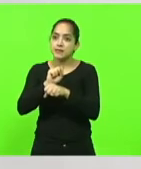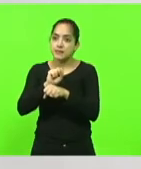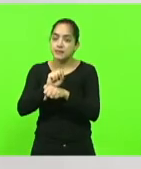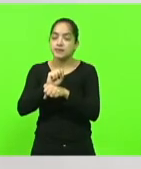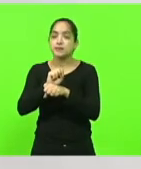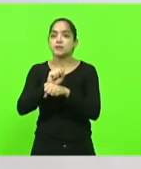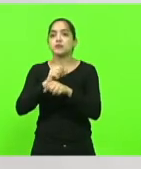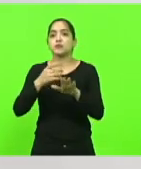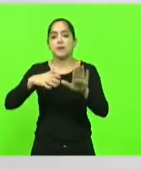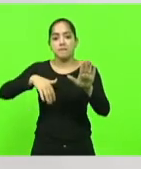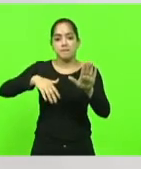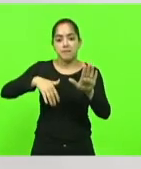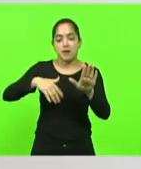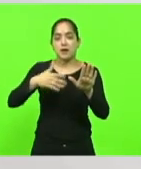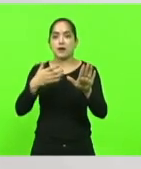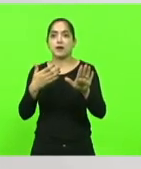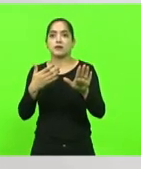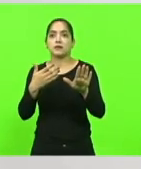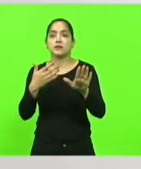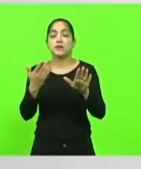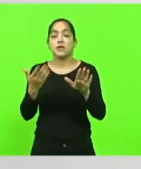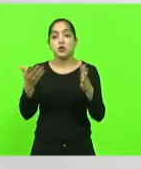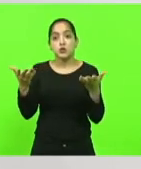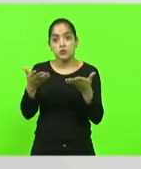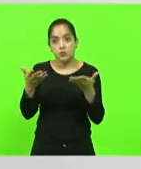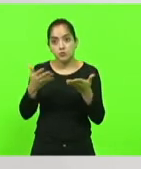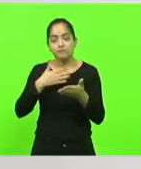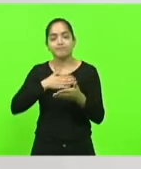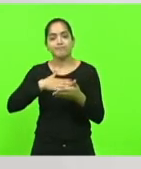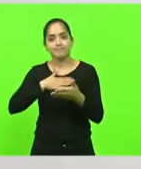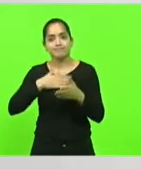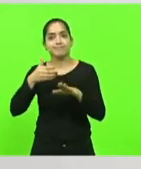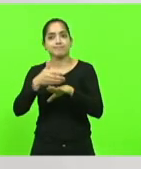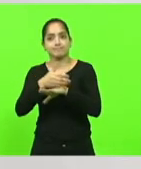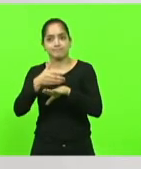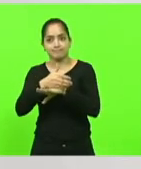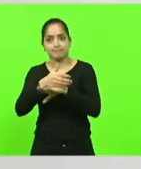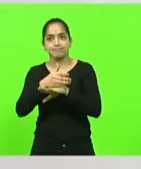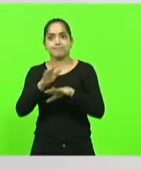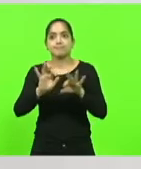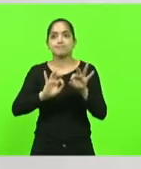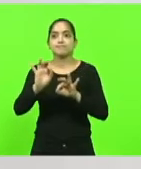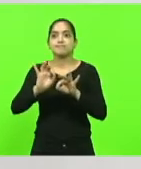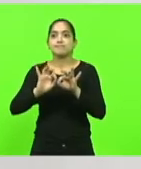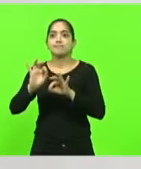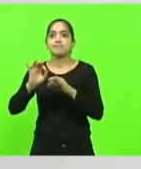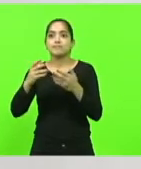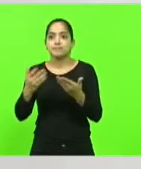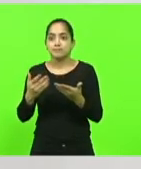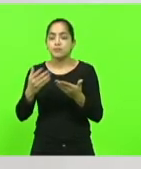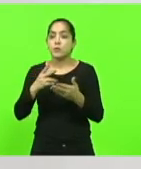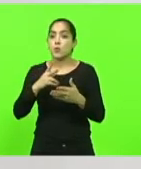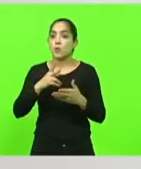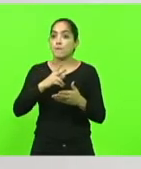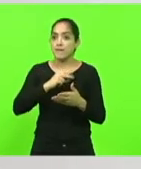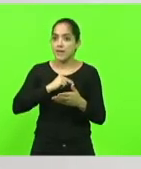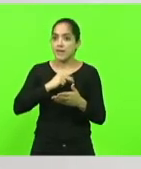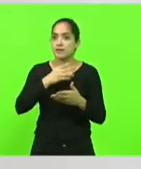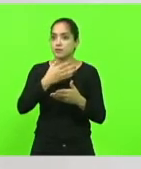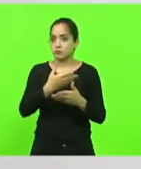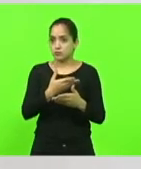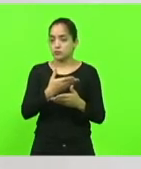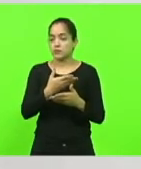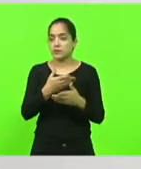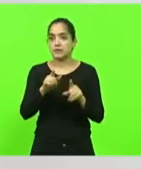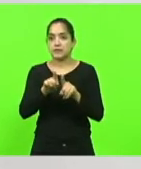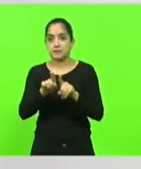Praia do Sol. E hoje eu tive o prazer de participar nesta construção. É claro que teve todo o mérito ali do Poder Executivo, mas foi